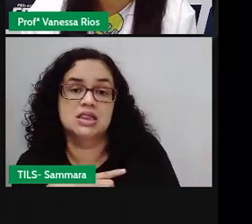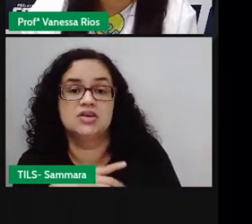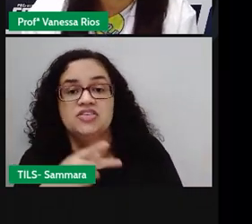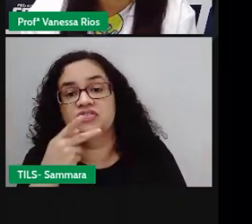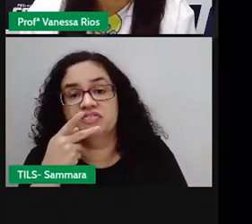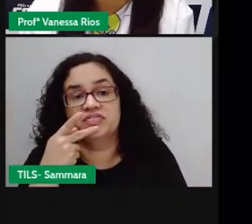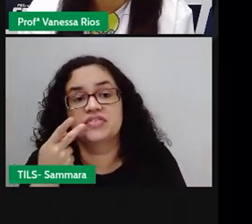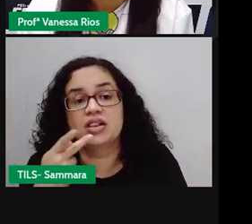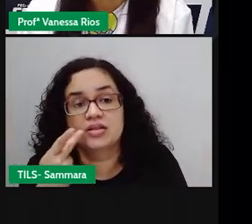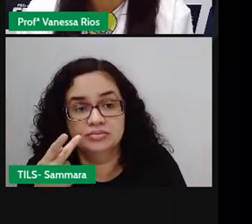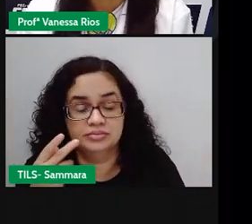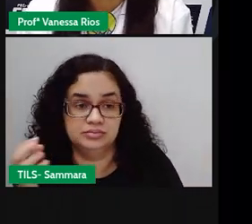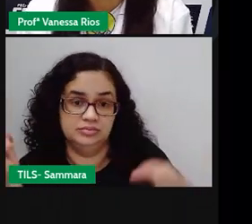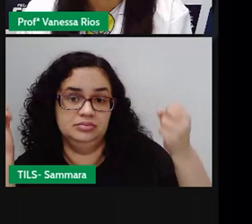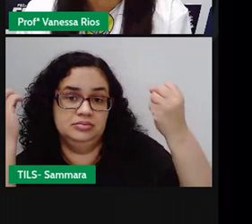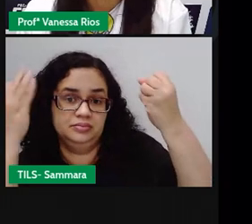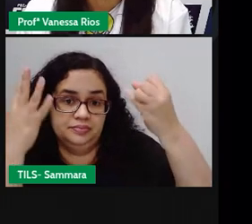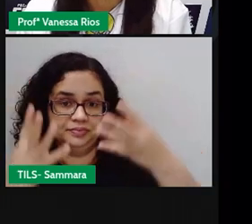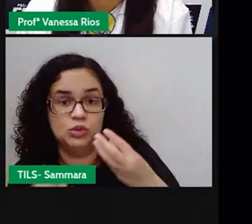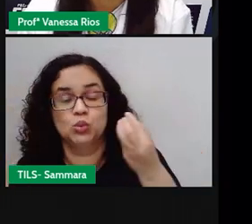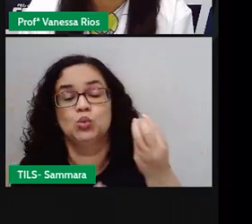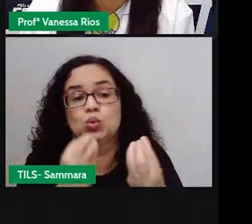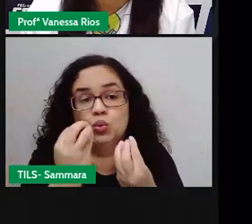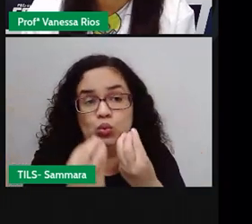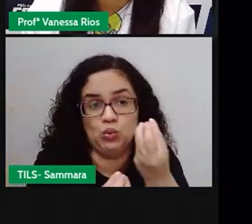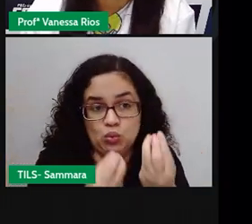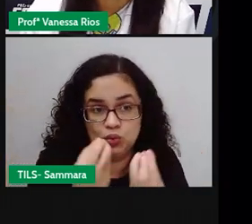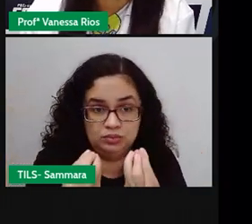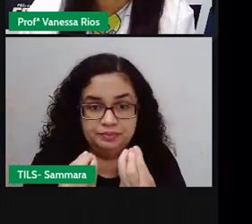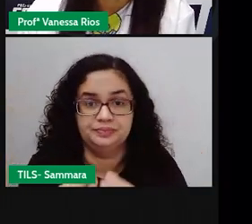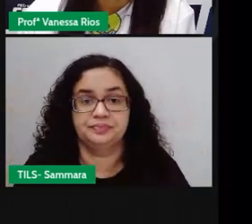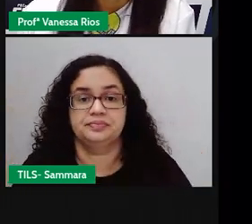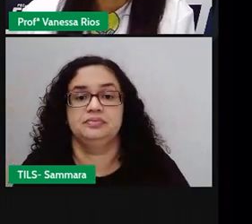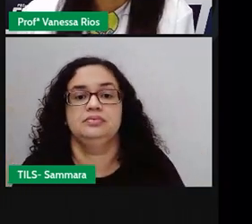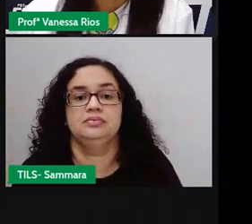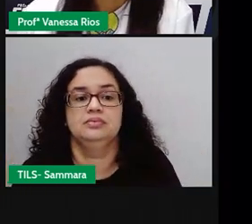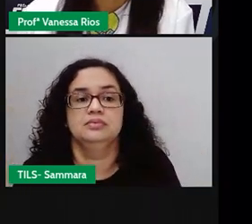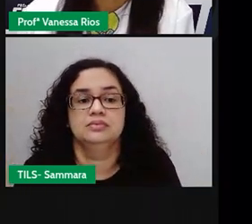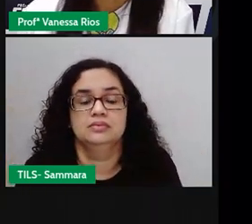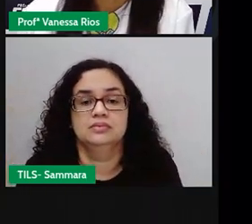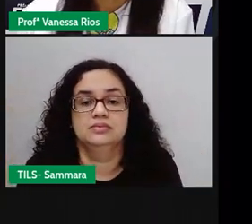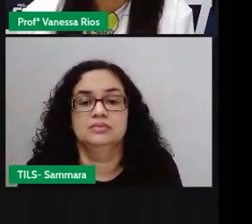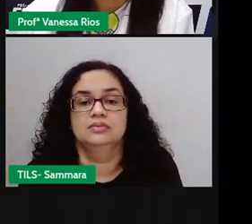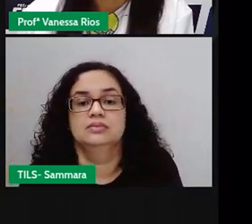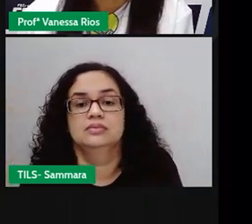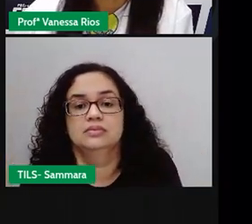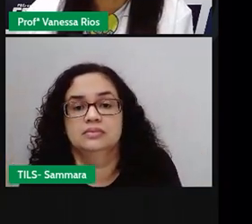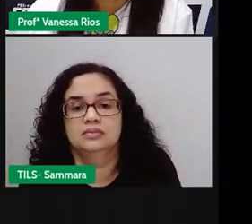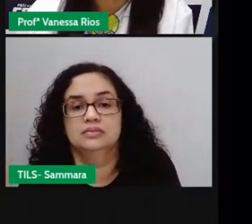diretamente, como se tivesse saído ali diretamente do personagem.